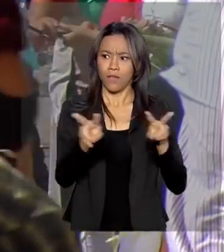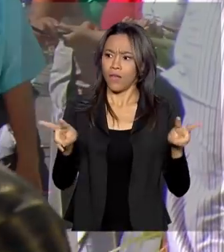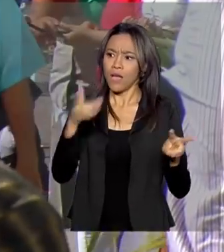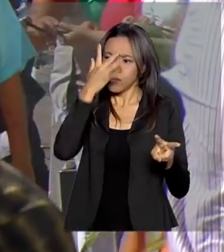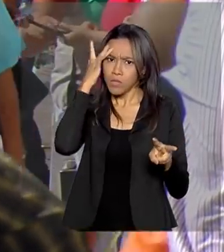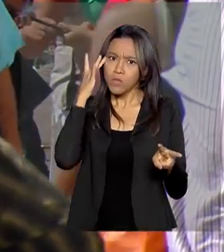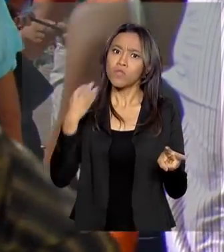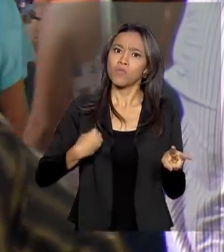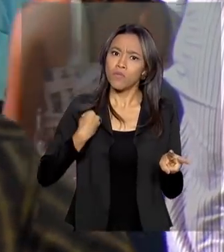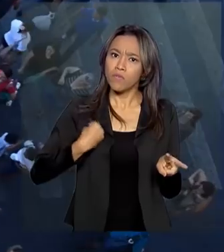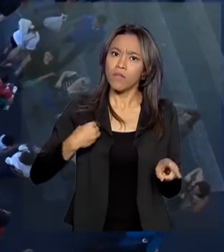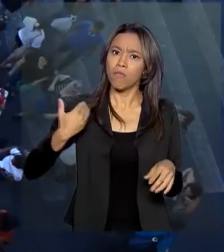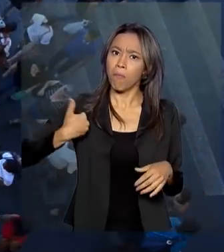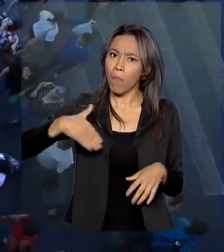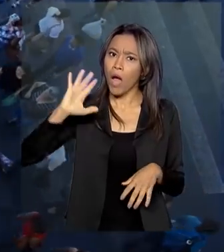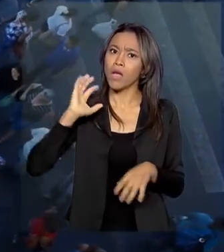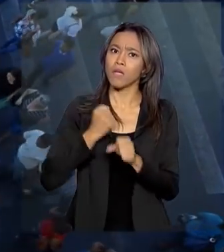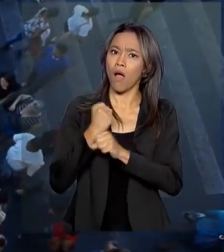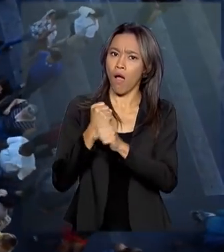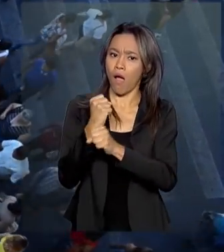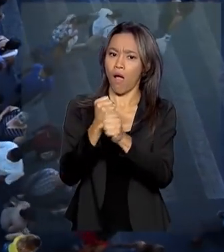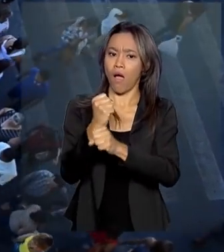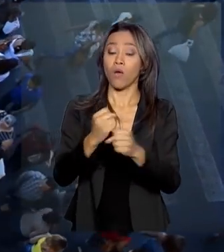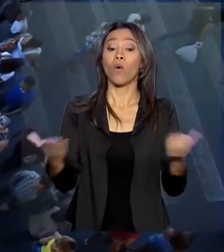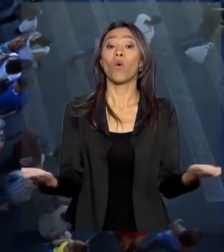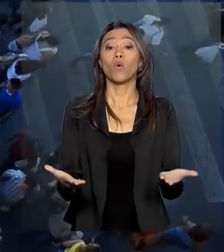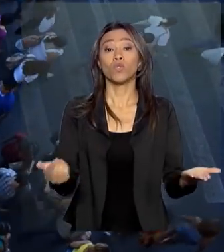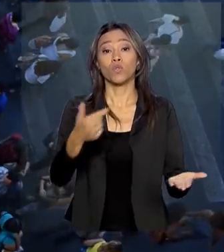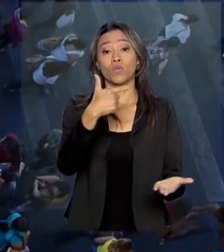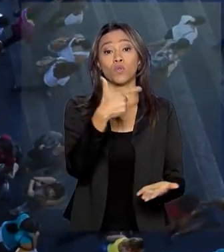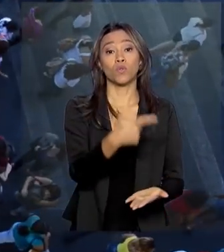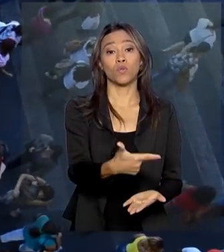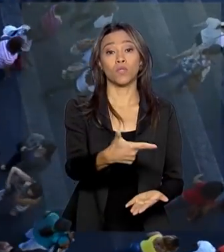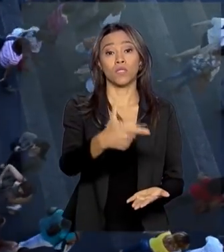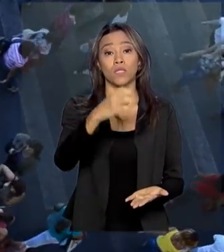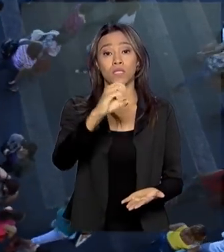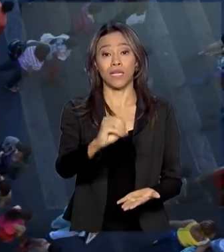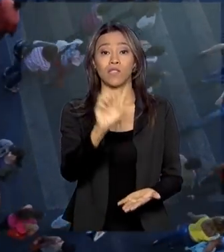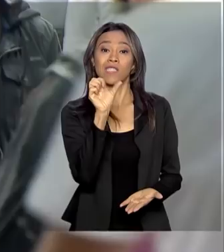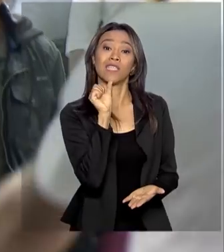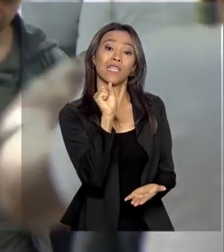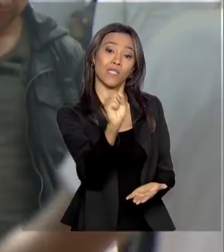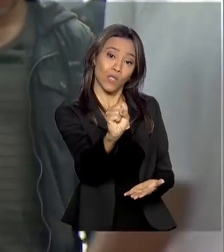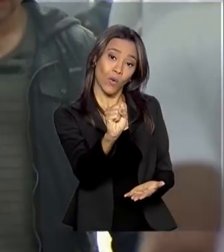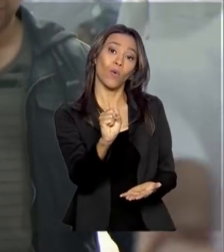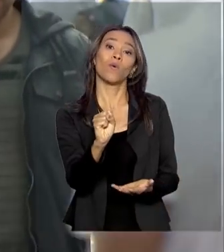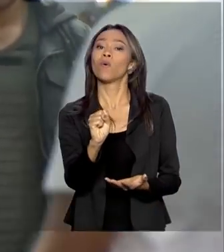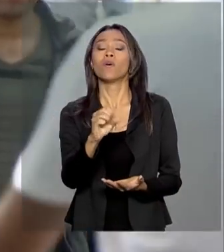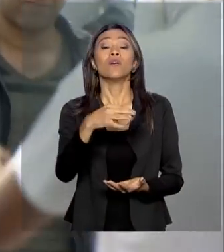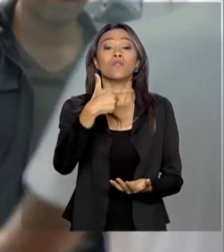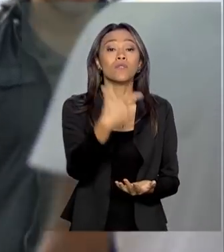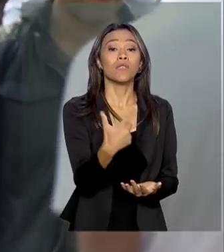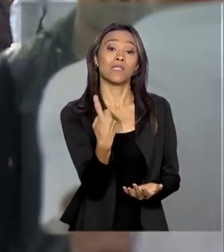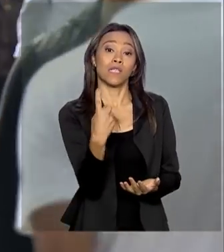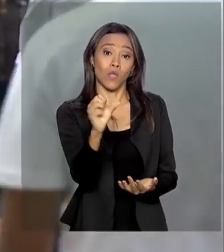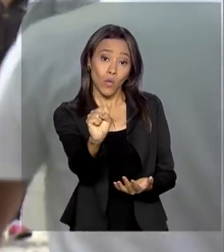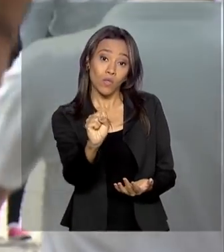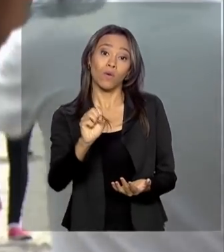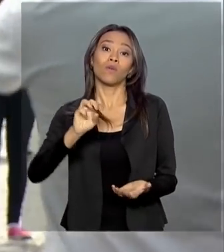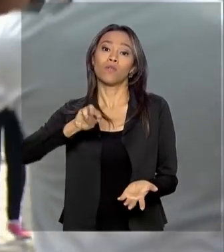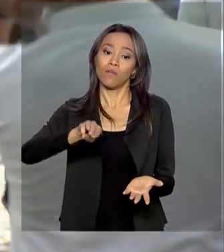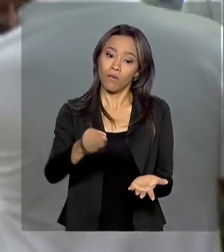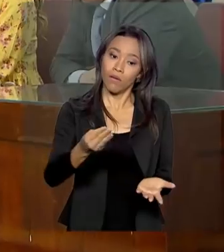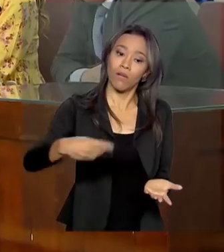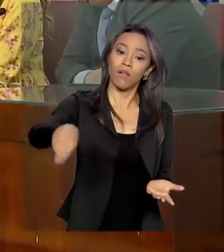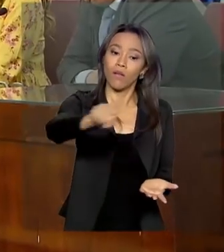mais a cada ano. Hoje somos 218 milhões de brasileiros. Mais de 30 milhões são